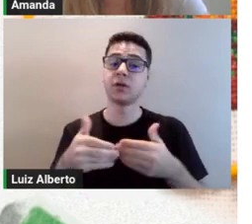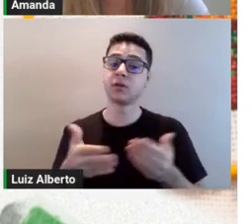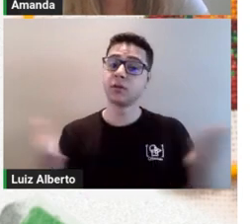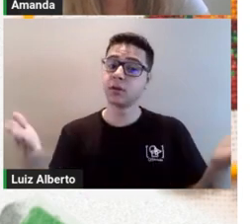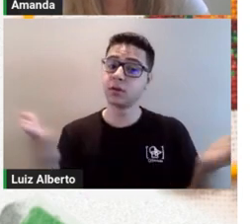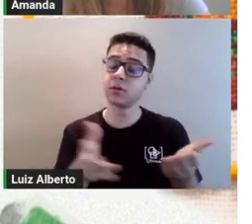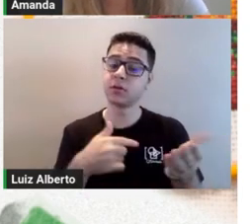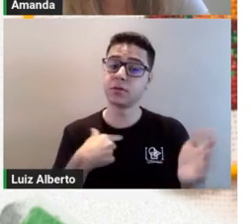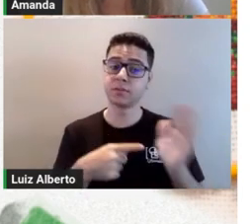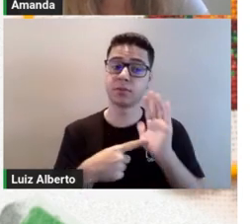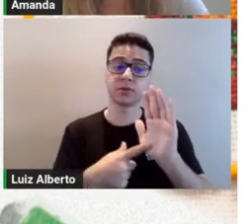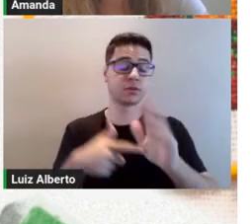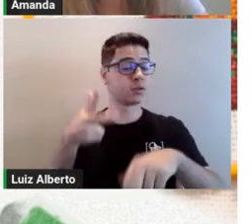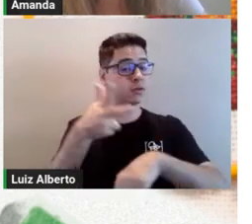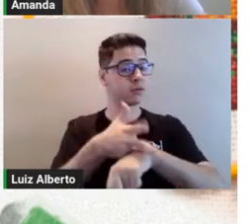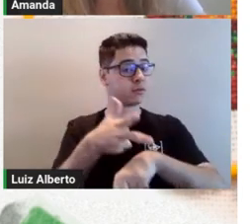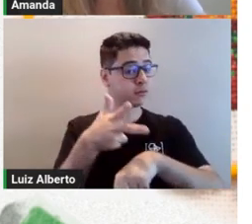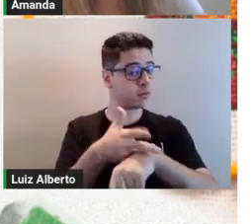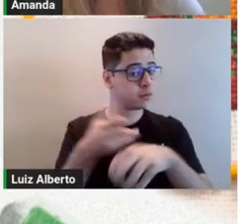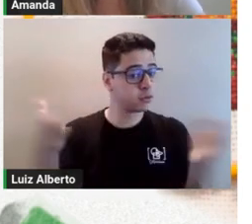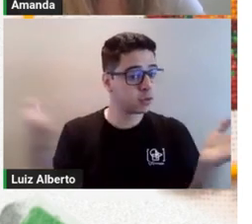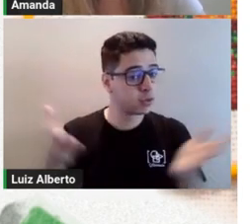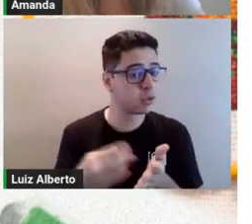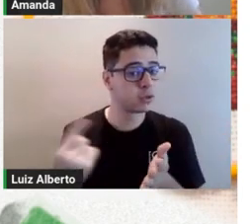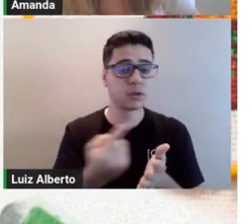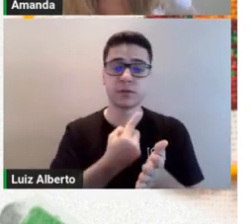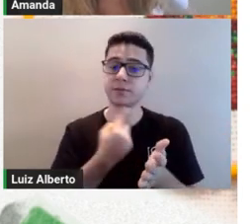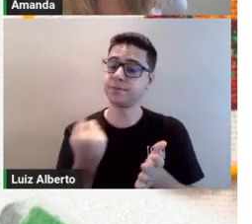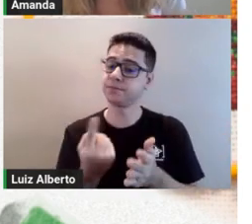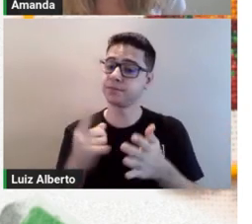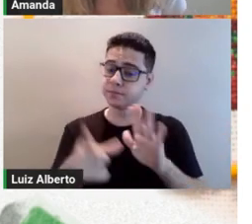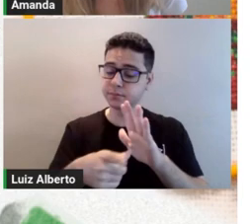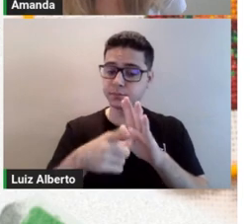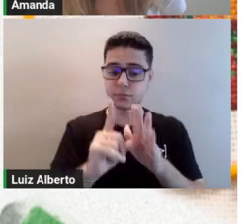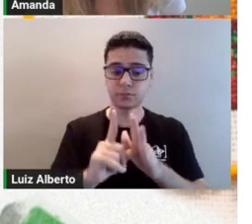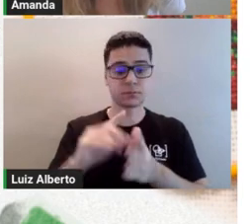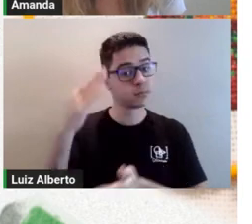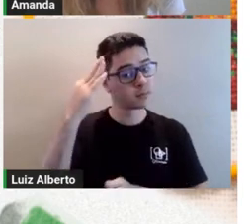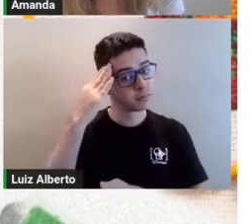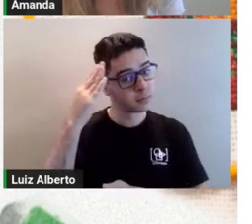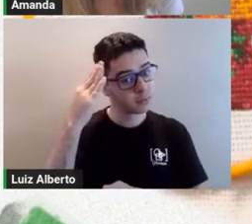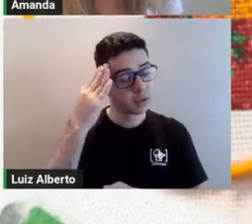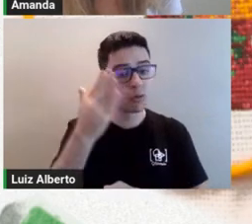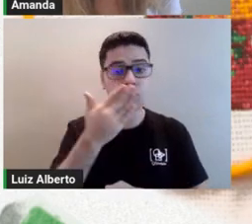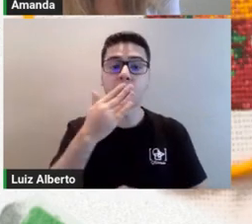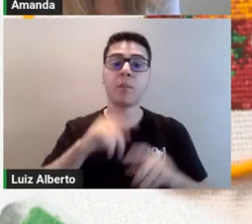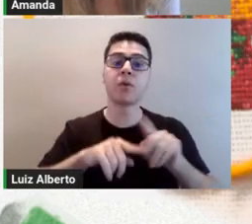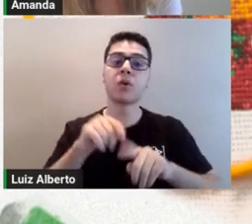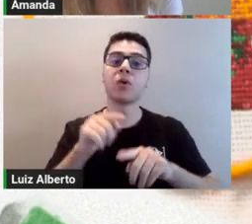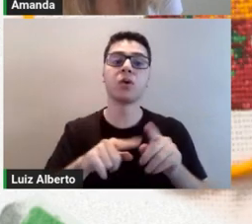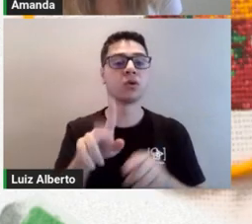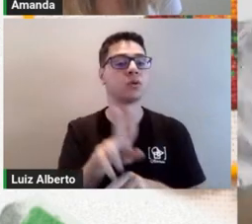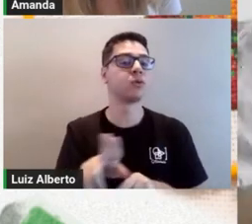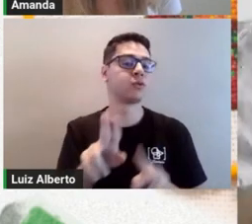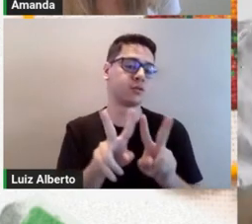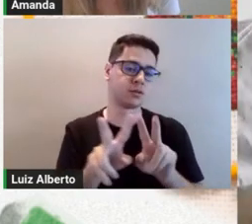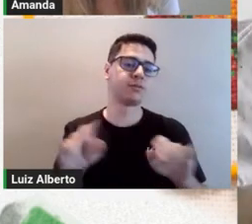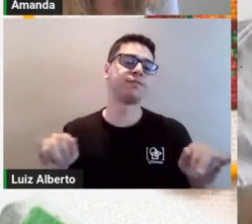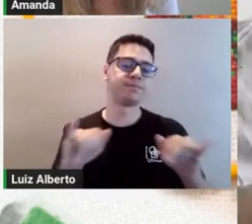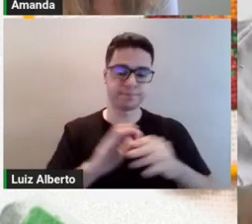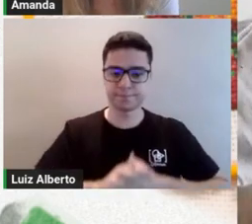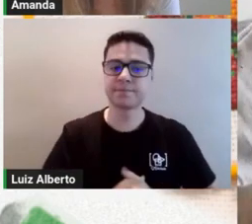um videozinho. Pra gente poder primeiro entender a ideia dos materiais. Quais são os materiais que a gente vai